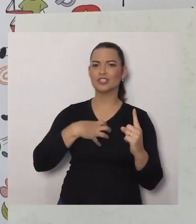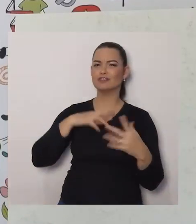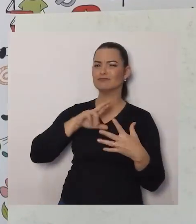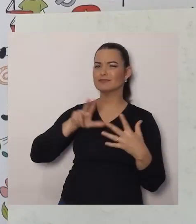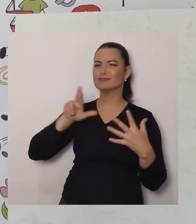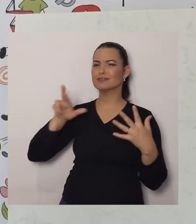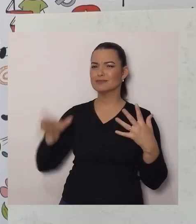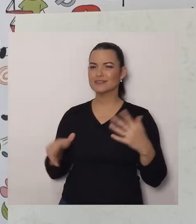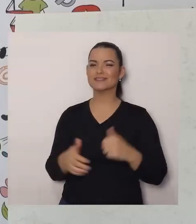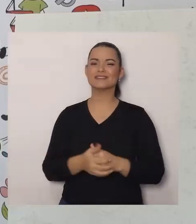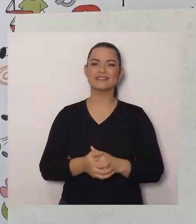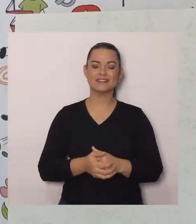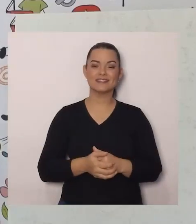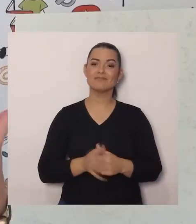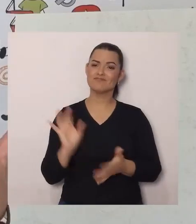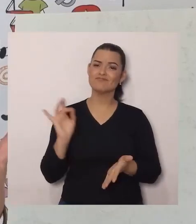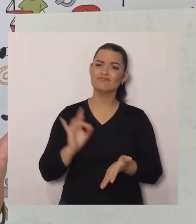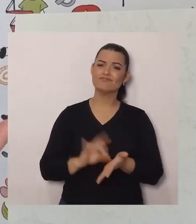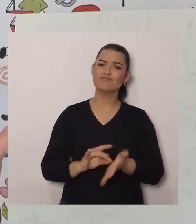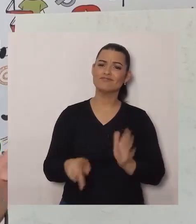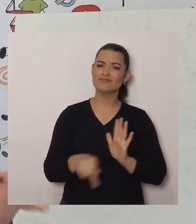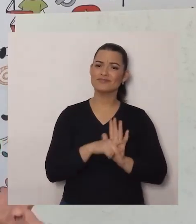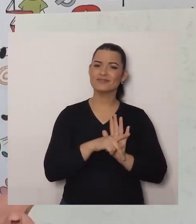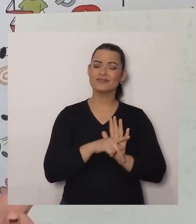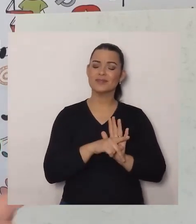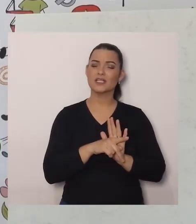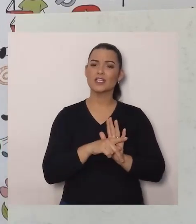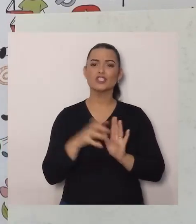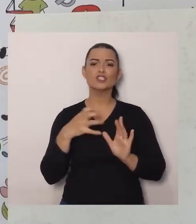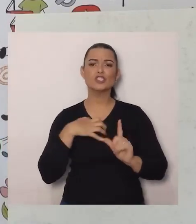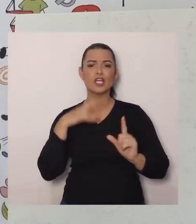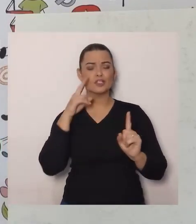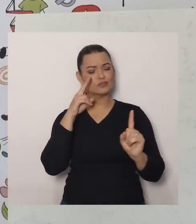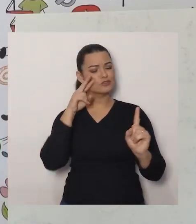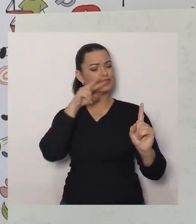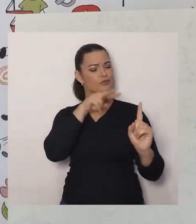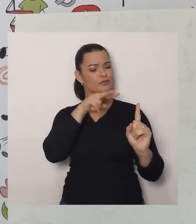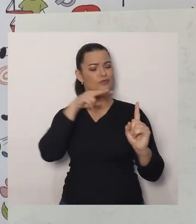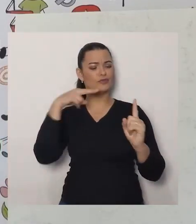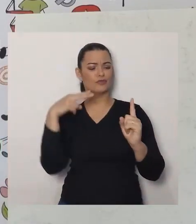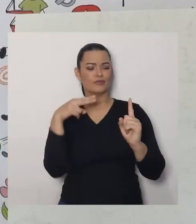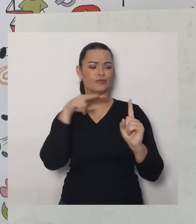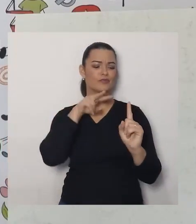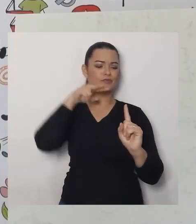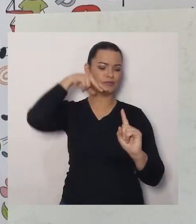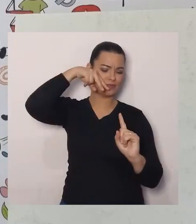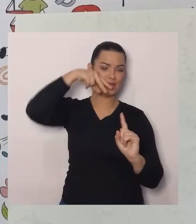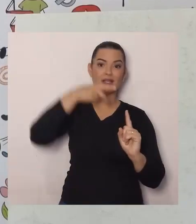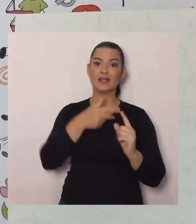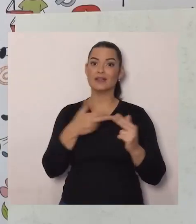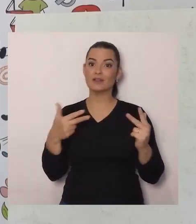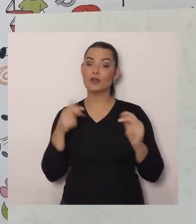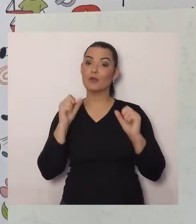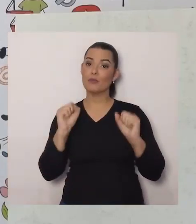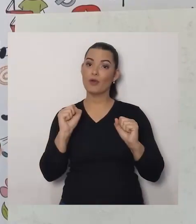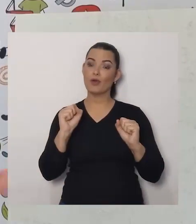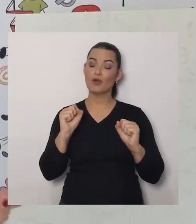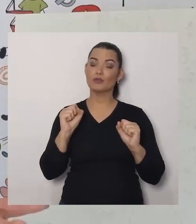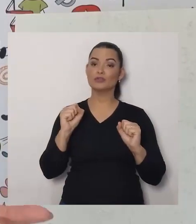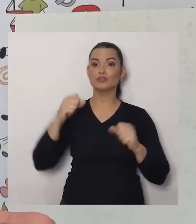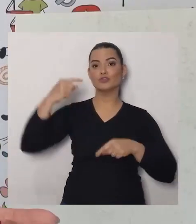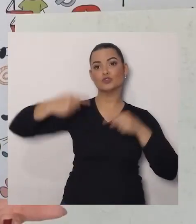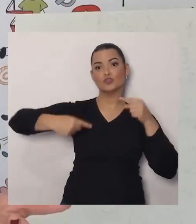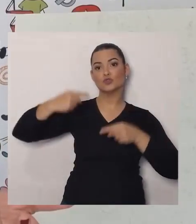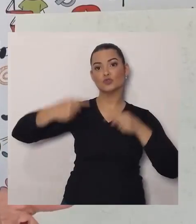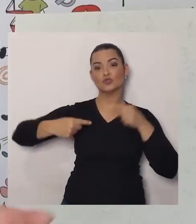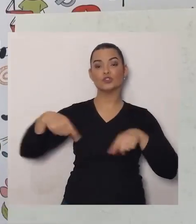Isso mesmo, Meus amores, Esses pontos de vista, Eles podem ser discutidos, Com relação a uma